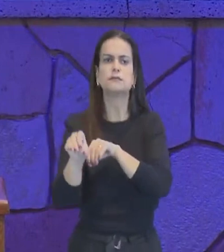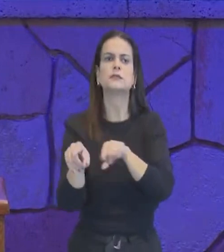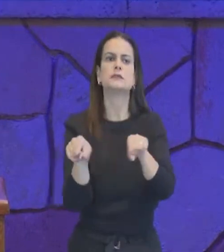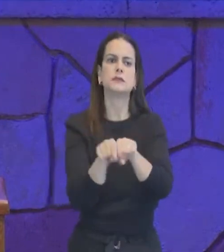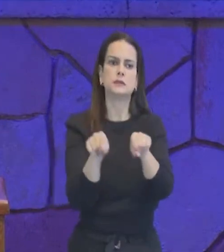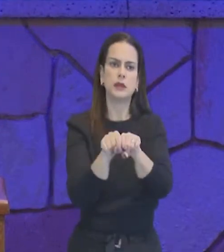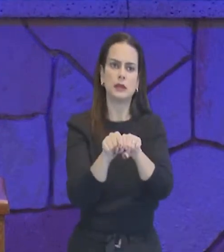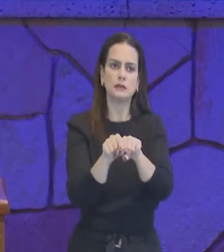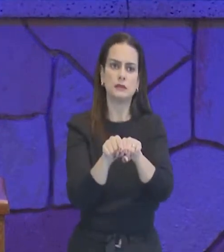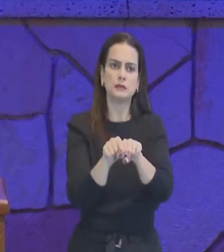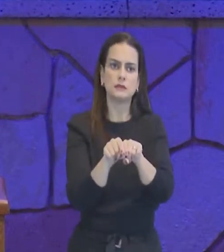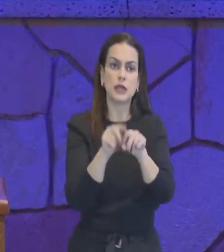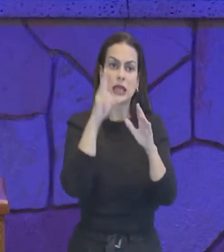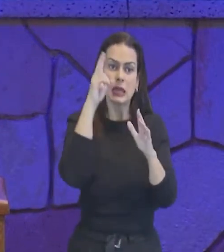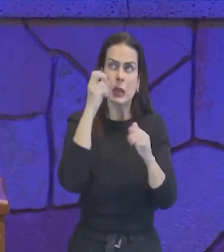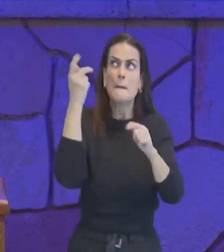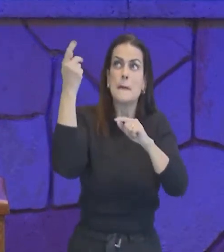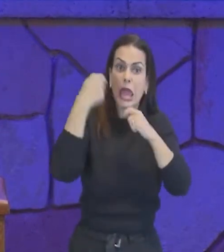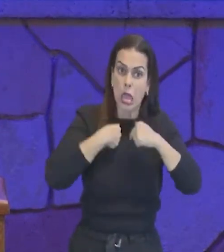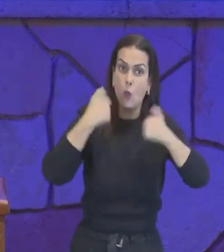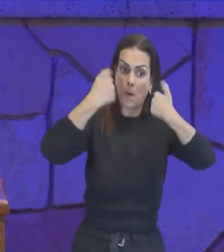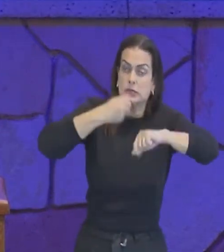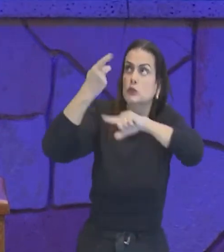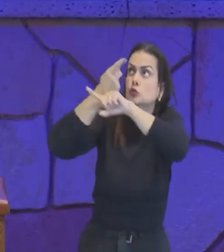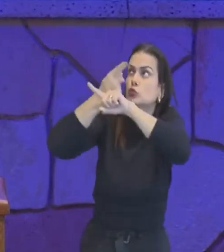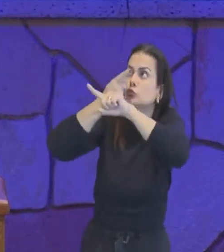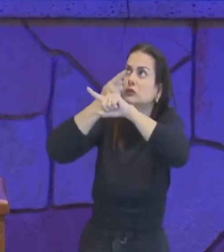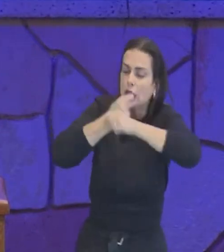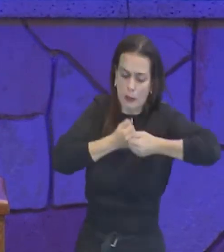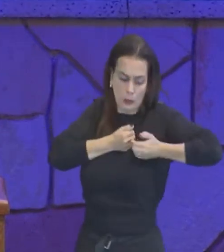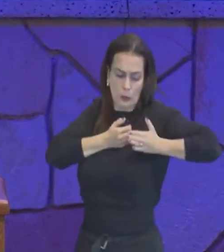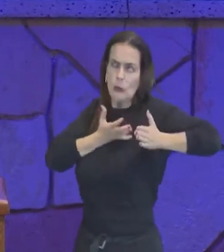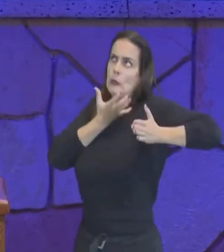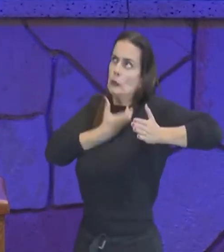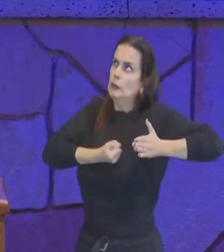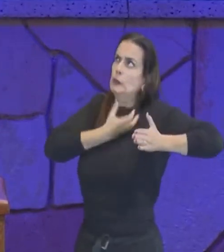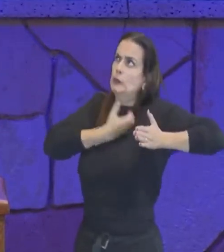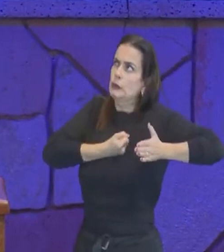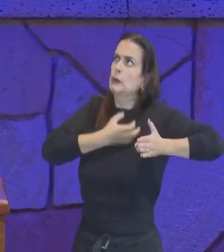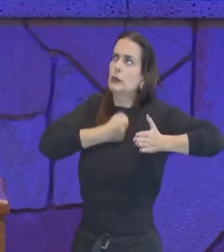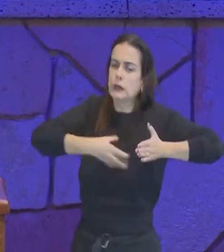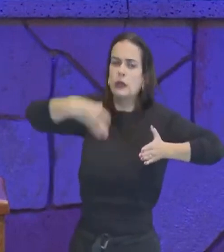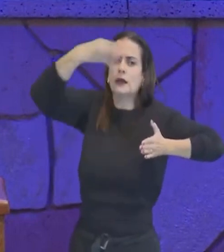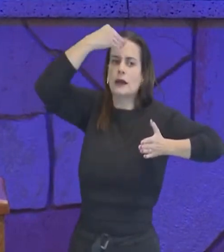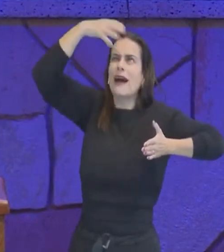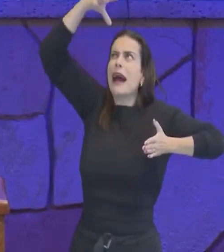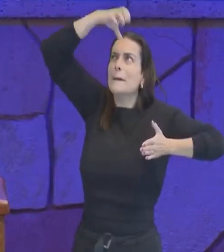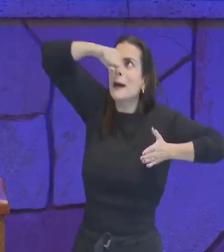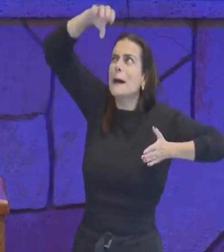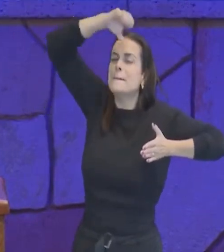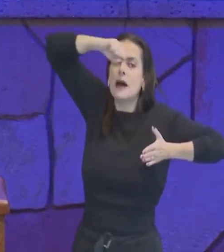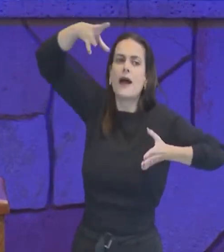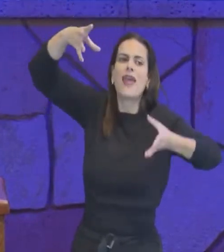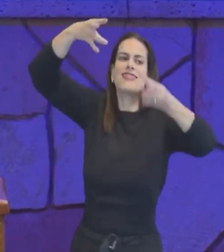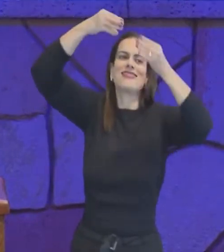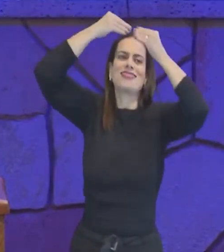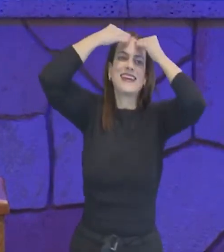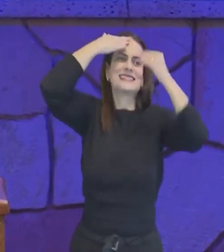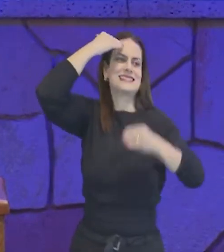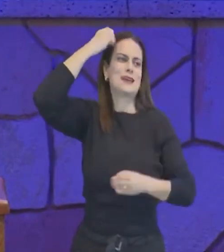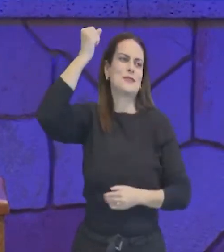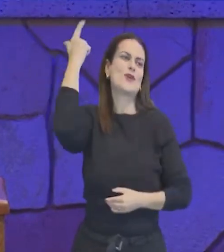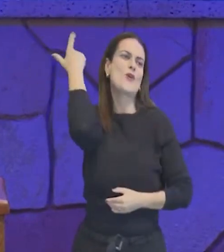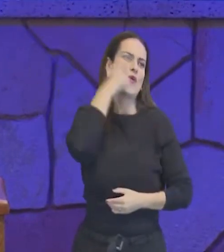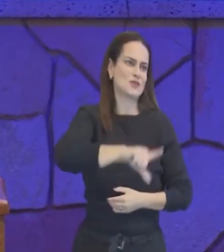como algo que deve ser buscado, trazido ao coração, a mente, ao ouvido, para o entendimento, para a sabedoria,